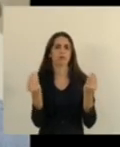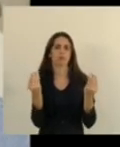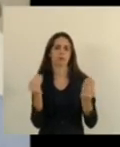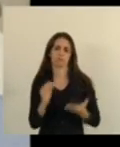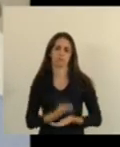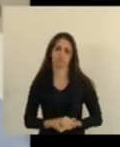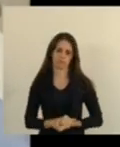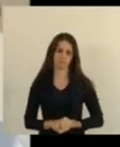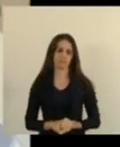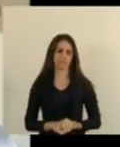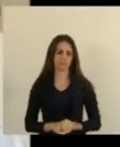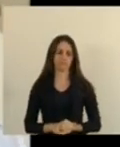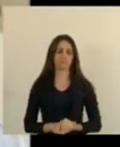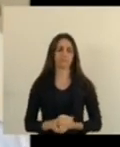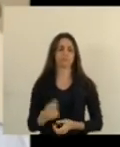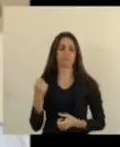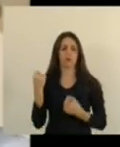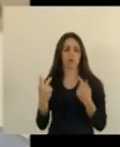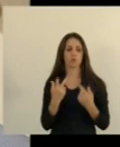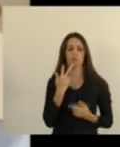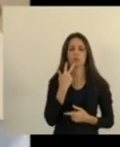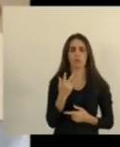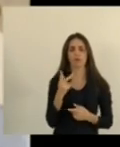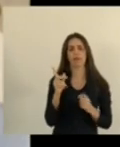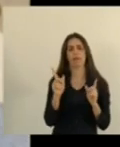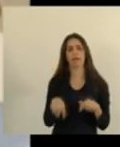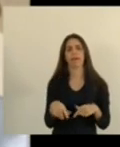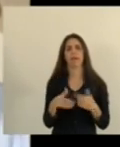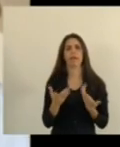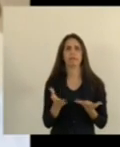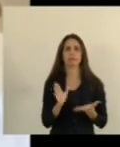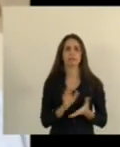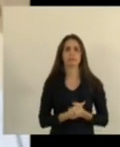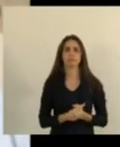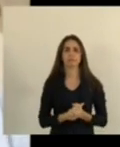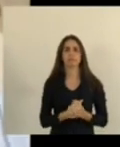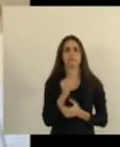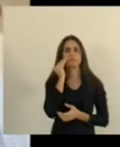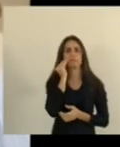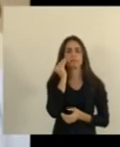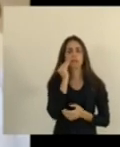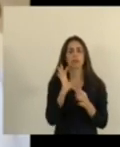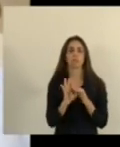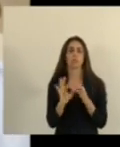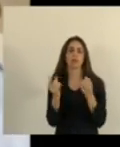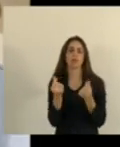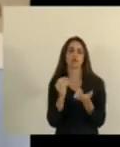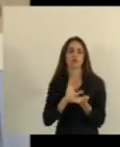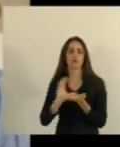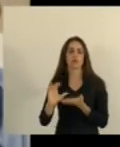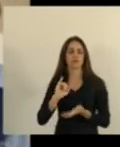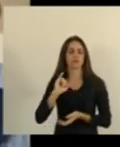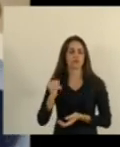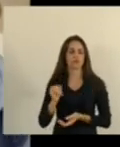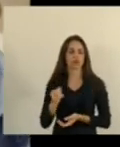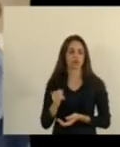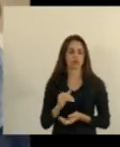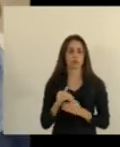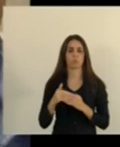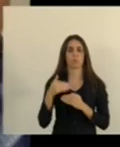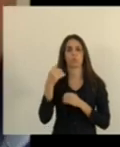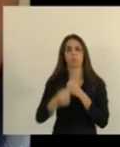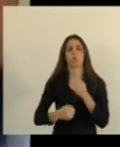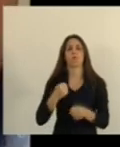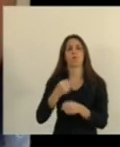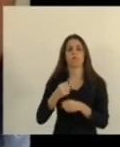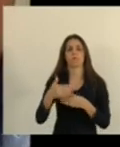uns dizem que estão fazendo hora para liberar o recurso só a partir de janeiro em plena